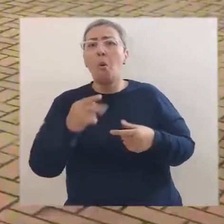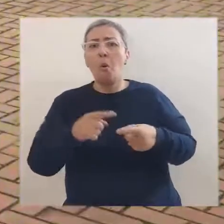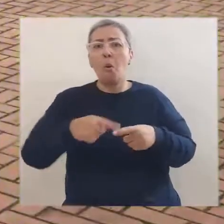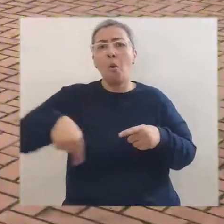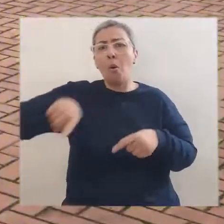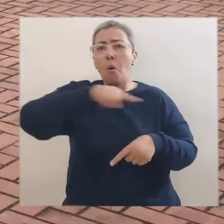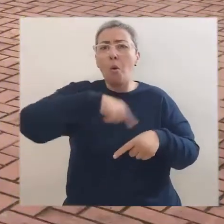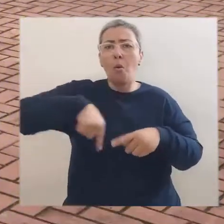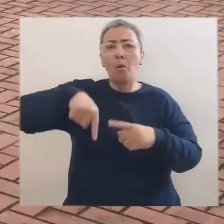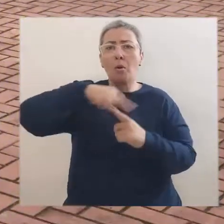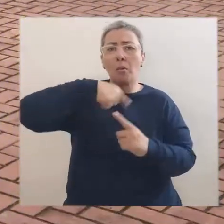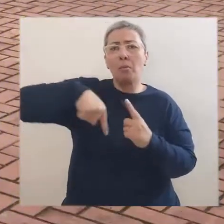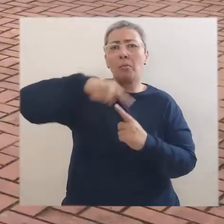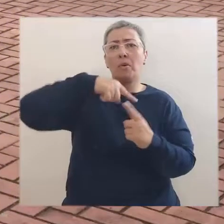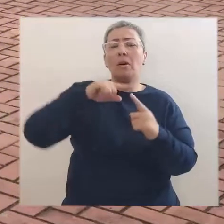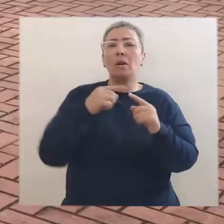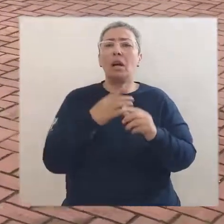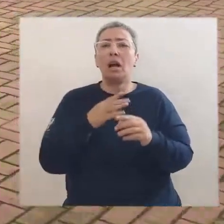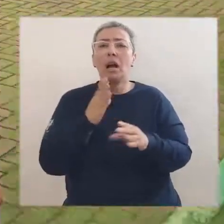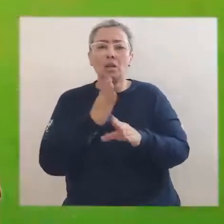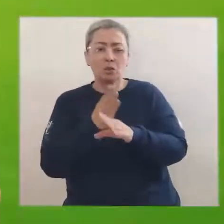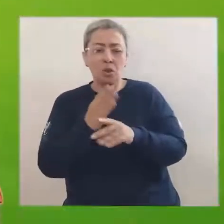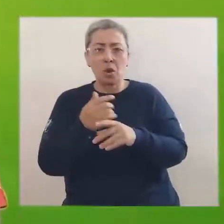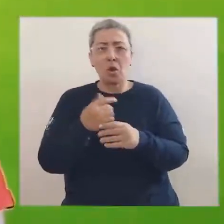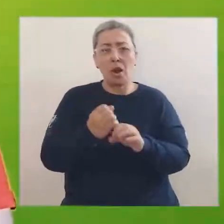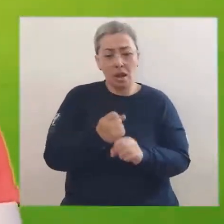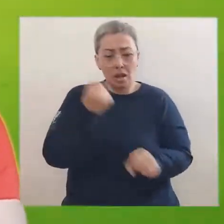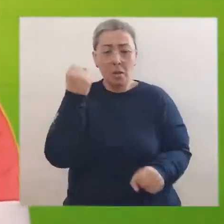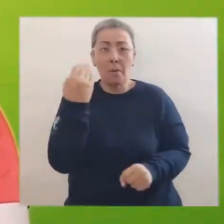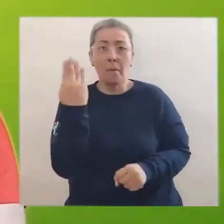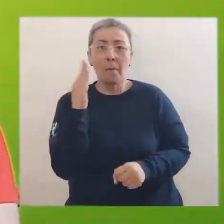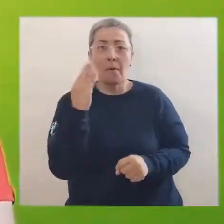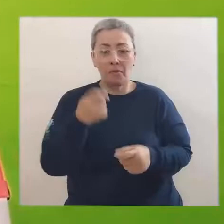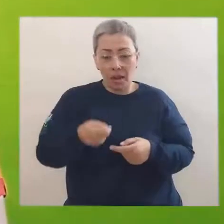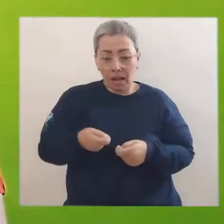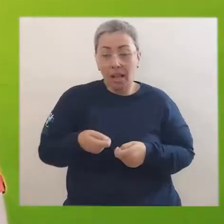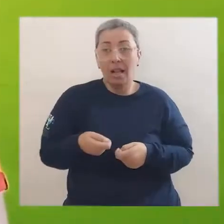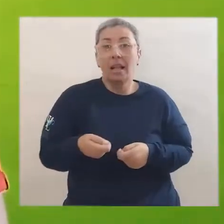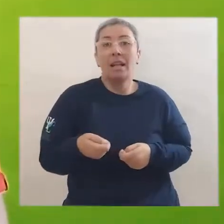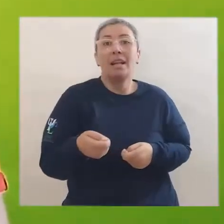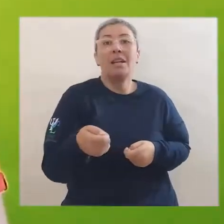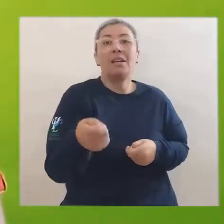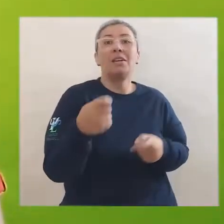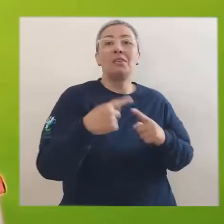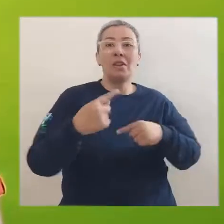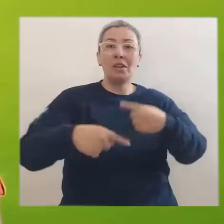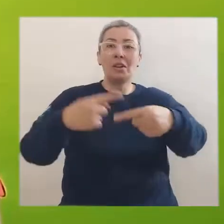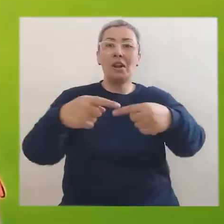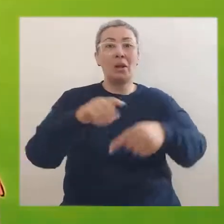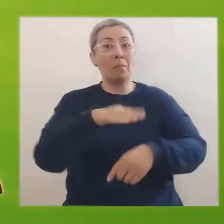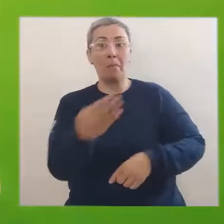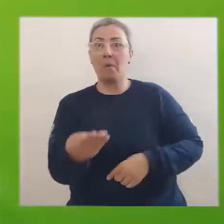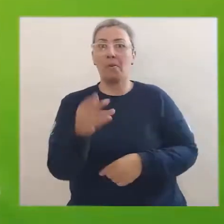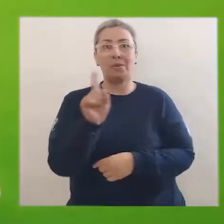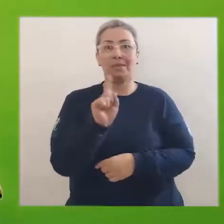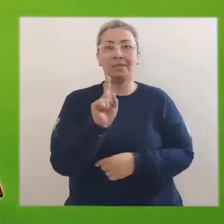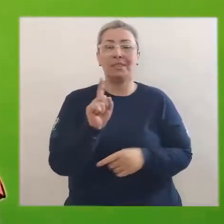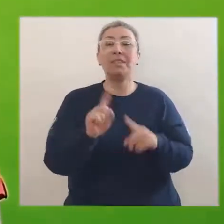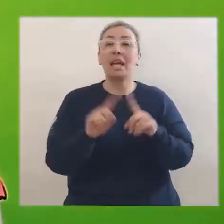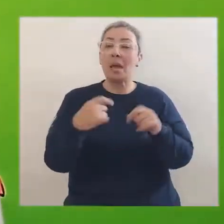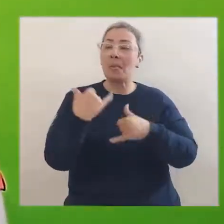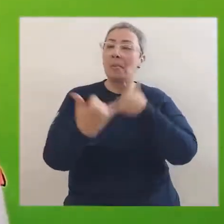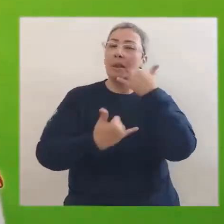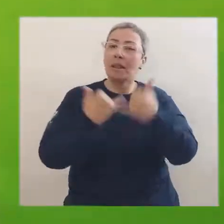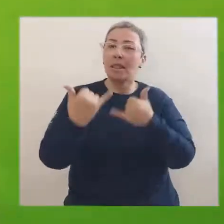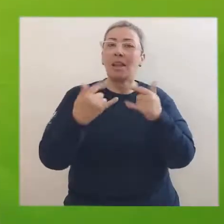pode ser um bambolê. E com a ajuda de um bastão, você vai empurrando essa roda sem deixar ela